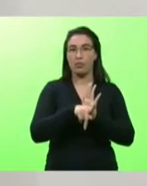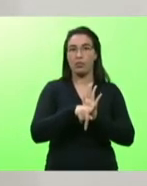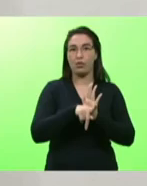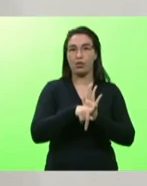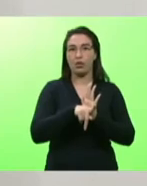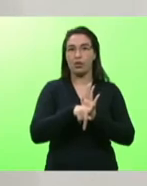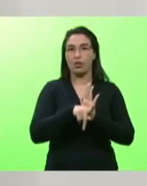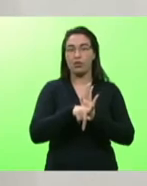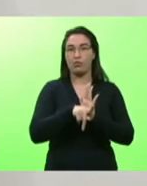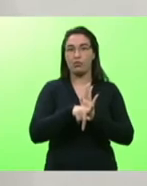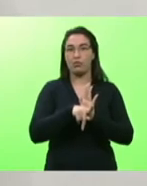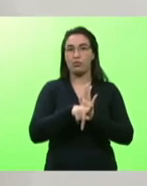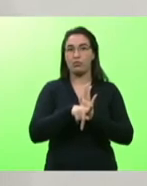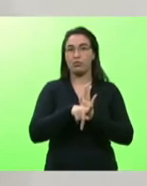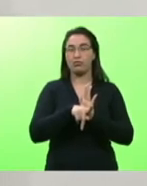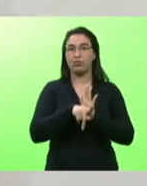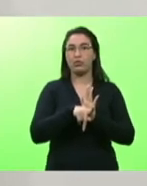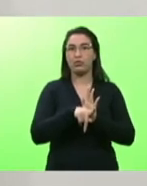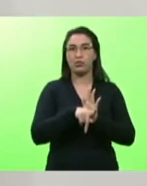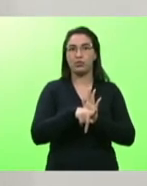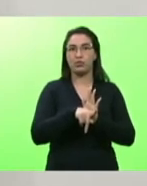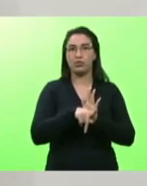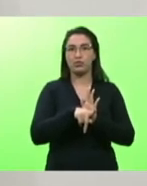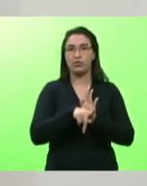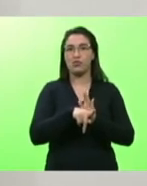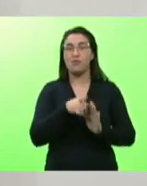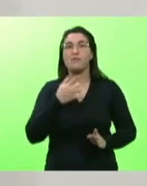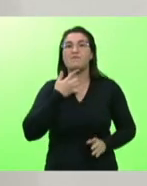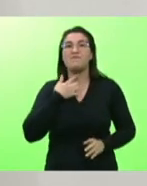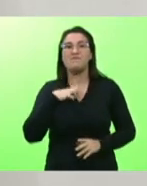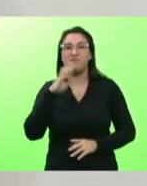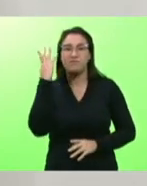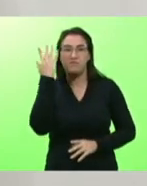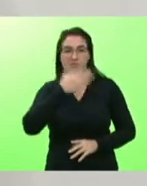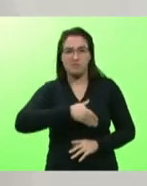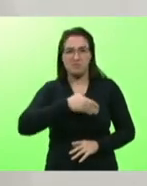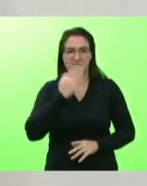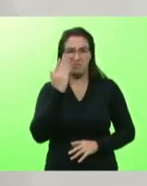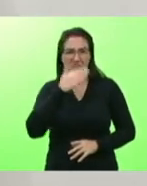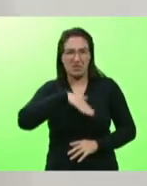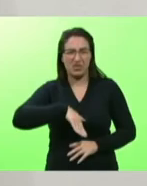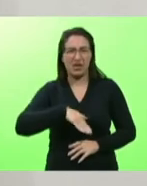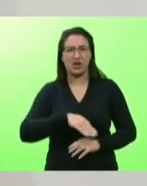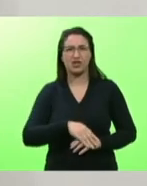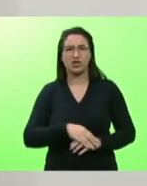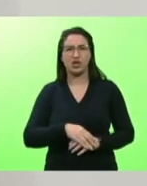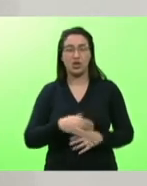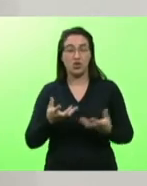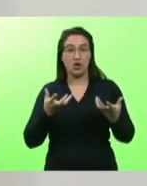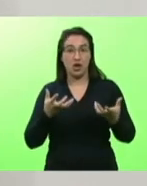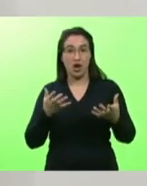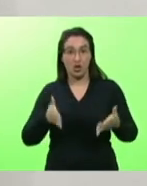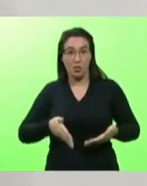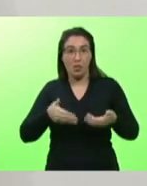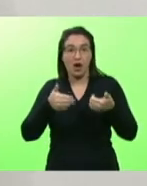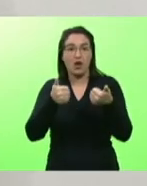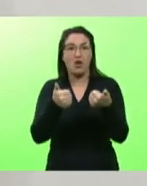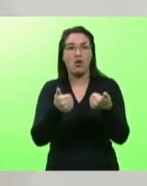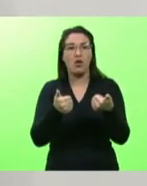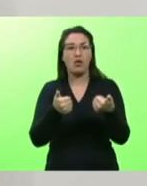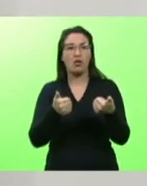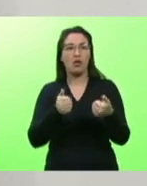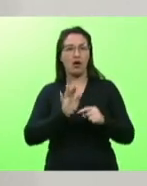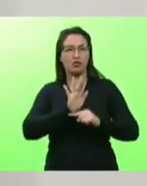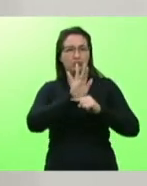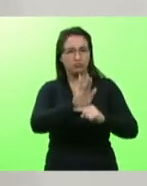virtudes e não virtudes se eu sou virtuoso eu quero algo melhor eu quero algo que agregue agora se eu não tenho virtudes